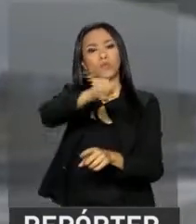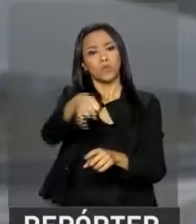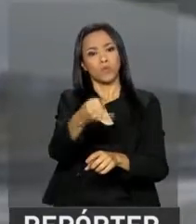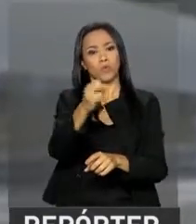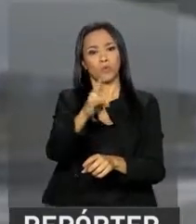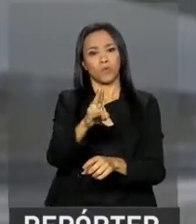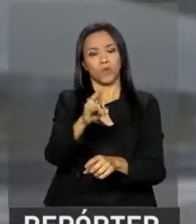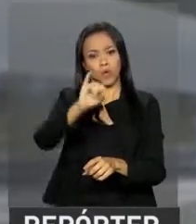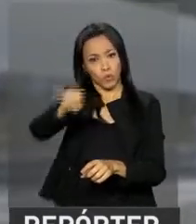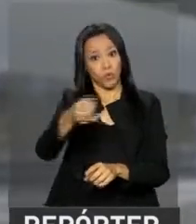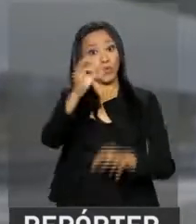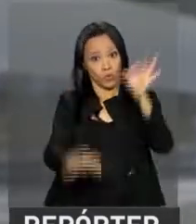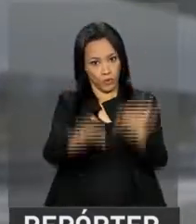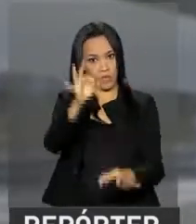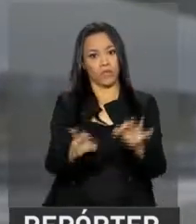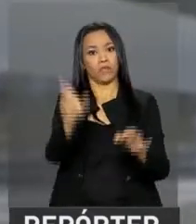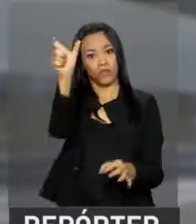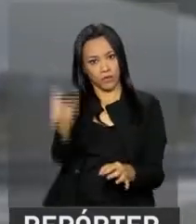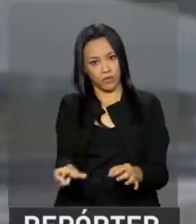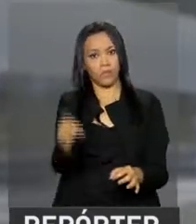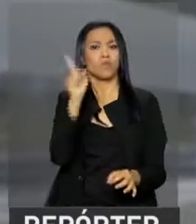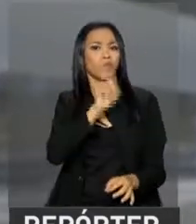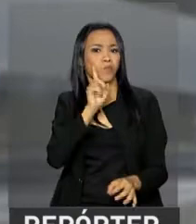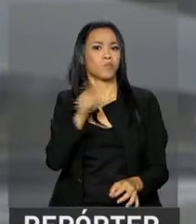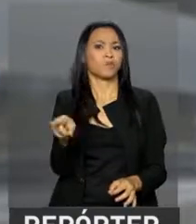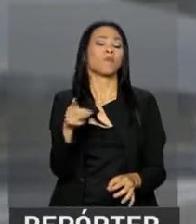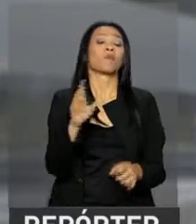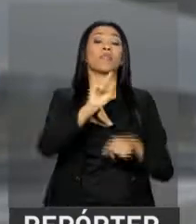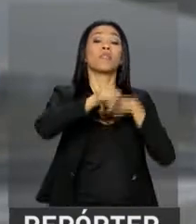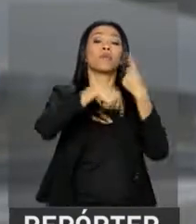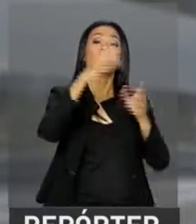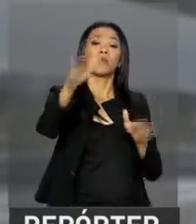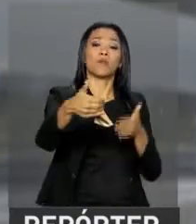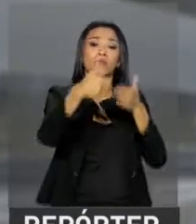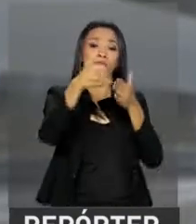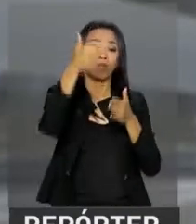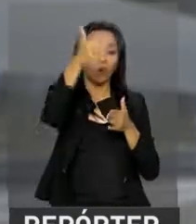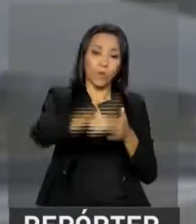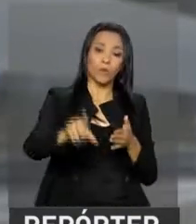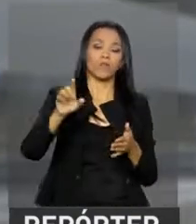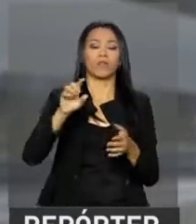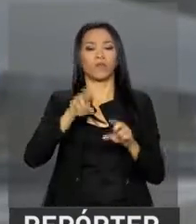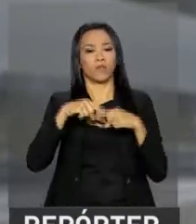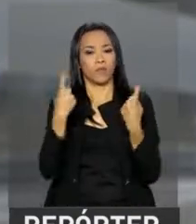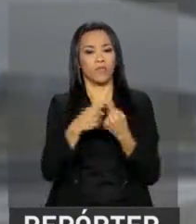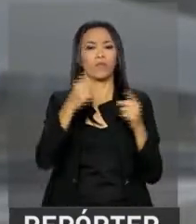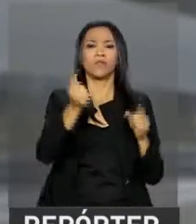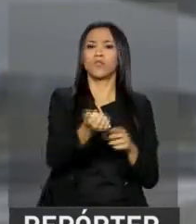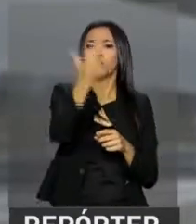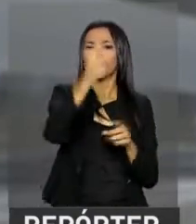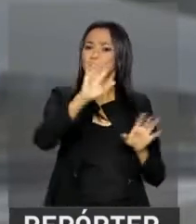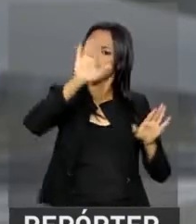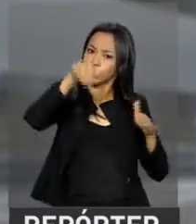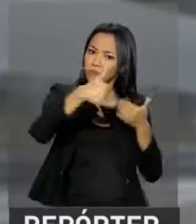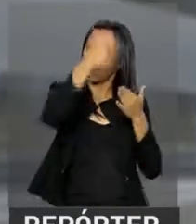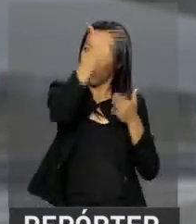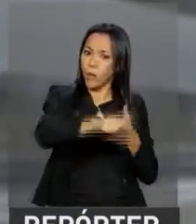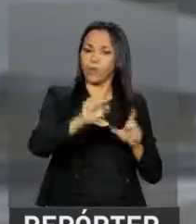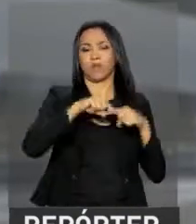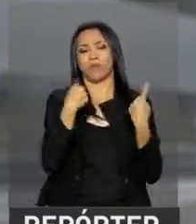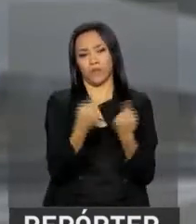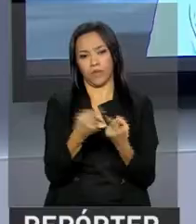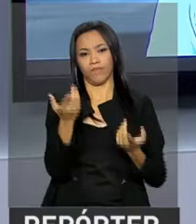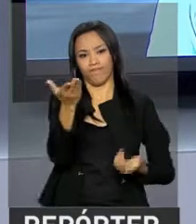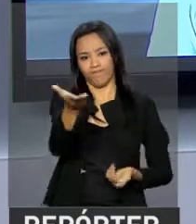-americano. Às 11h30, ele tem reunião com o senador Assir Gurgax e, ao meio-dia, com o senador Wilder Moraes. Leandro, é com